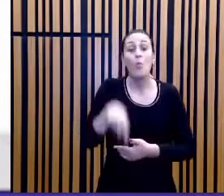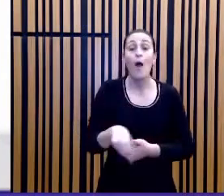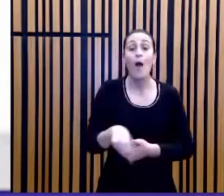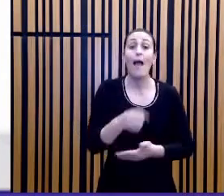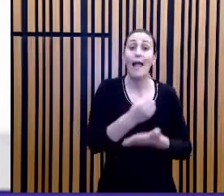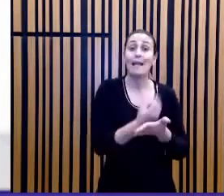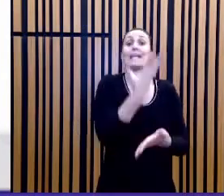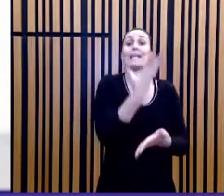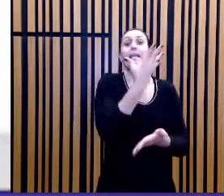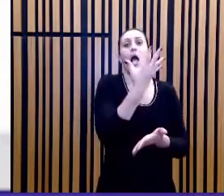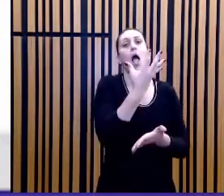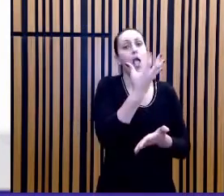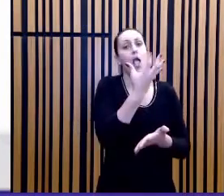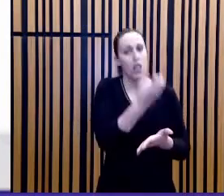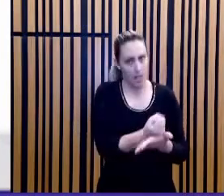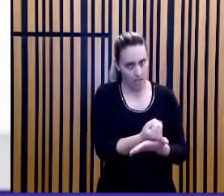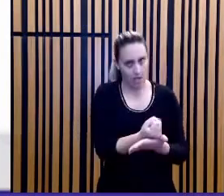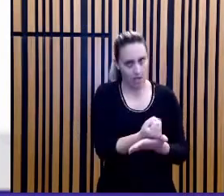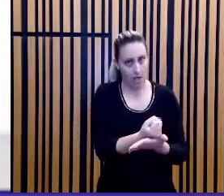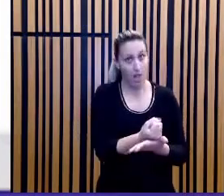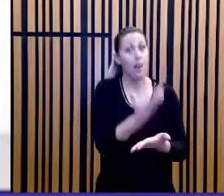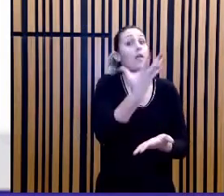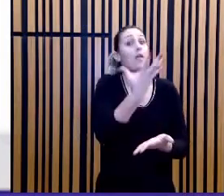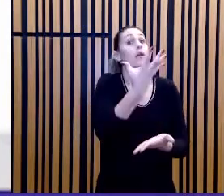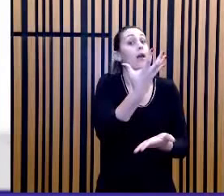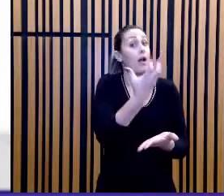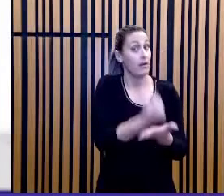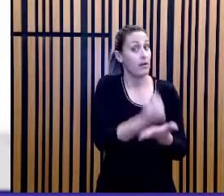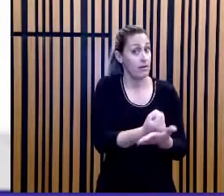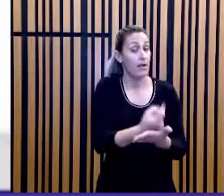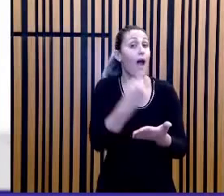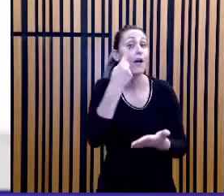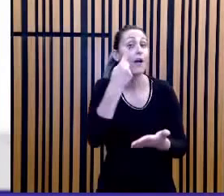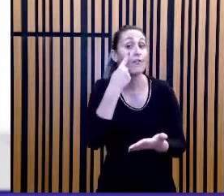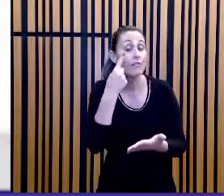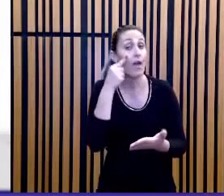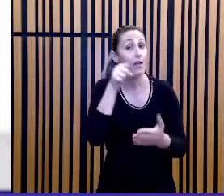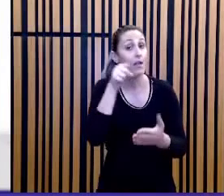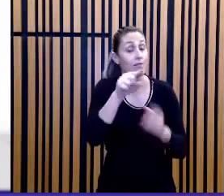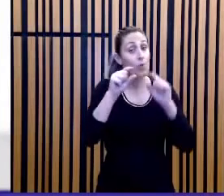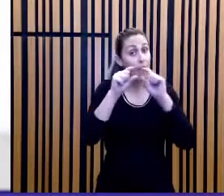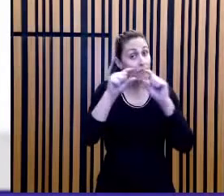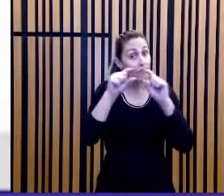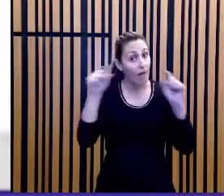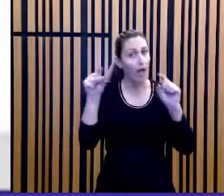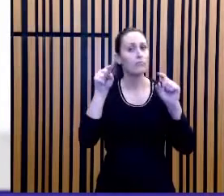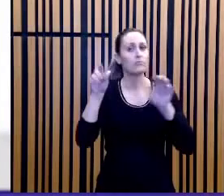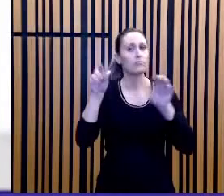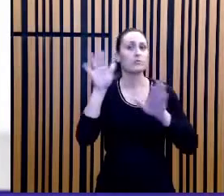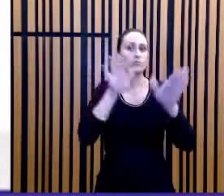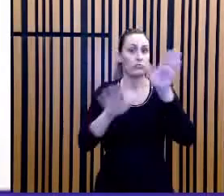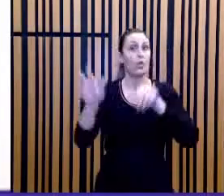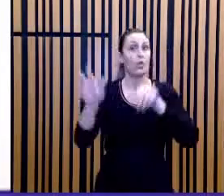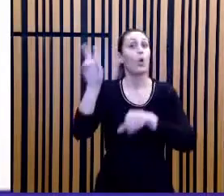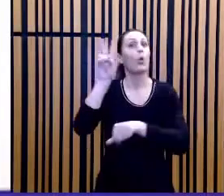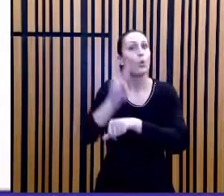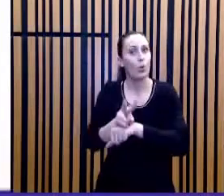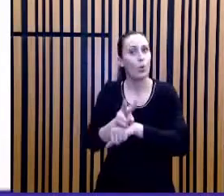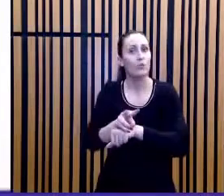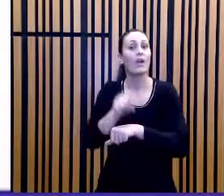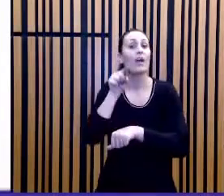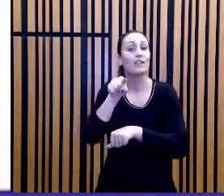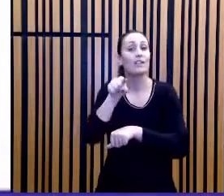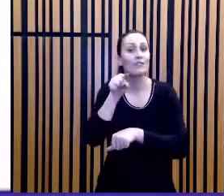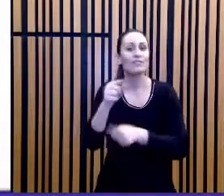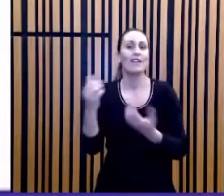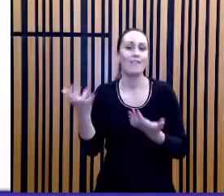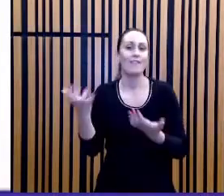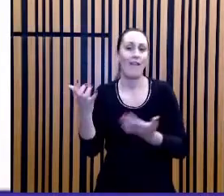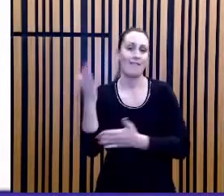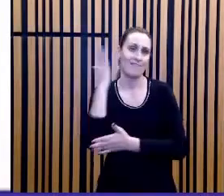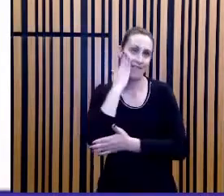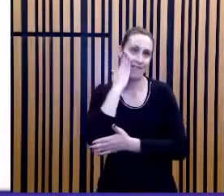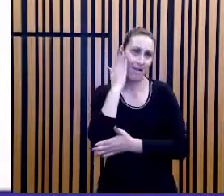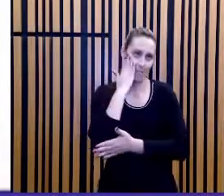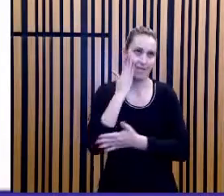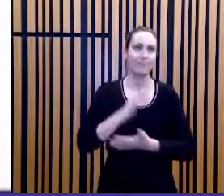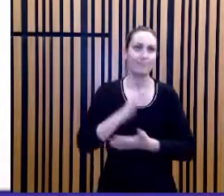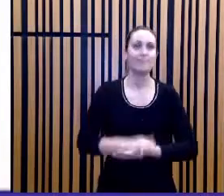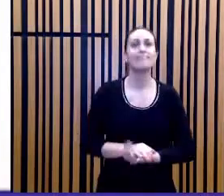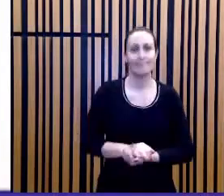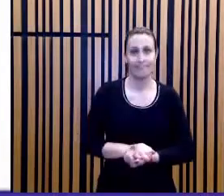leitura cuidadosa do enunciado nos autoriza a saber de antemão o CQS, a coisa que você quer saber. Então, tome nota.